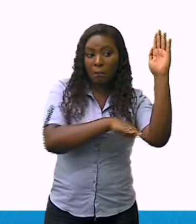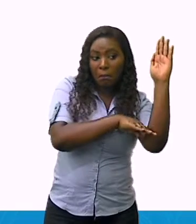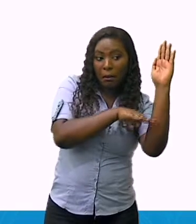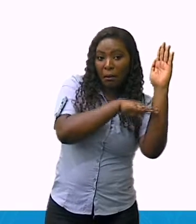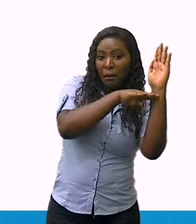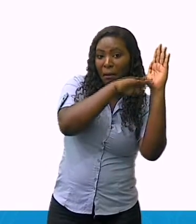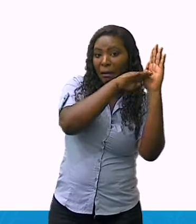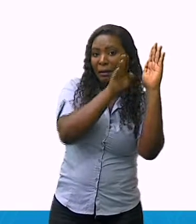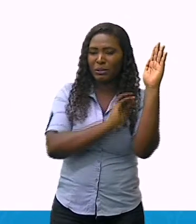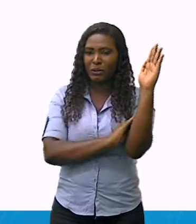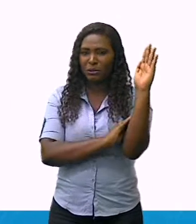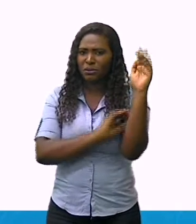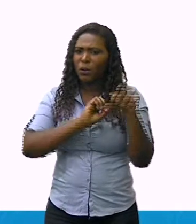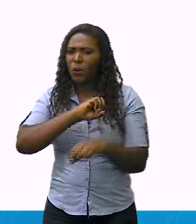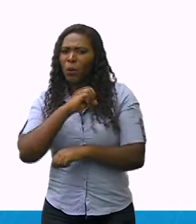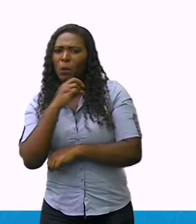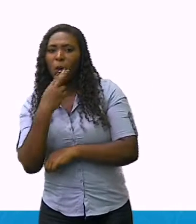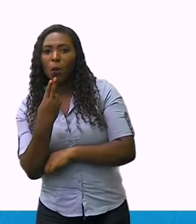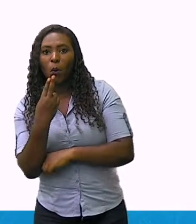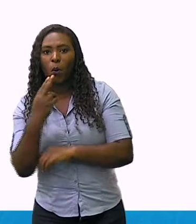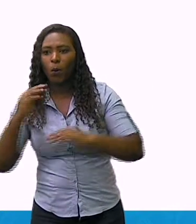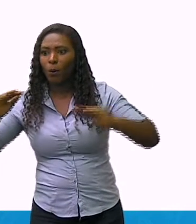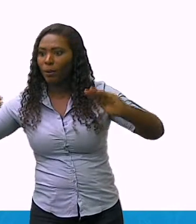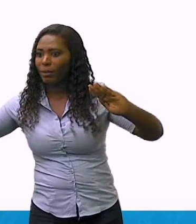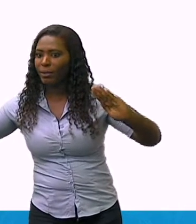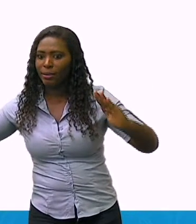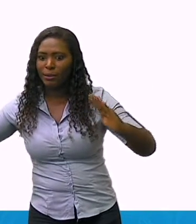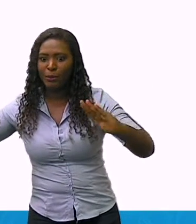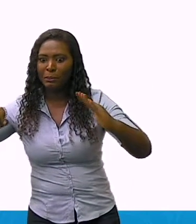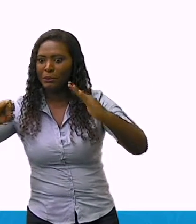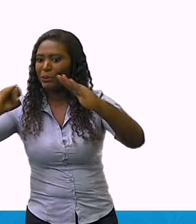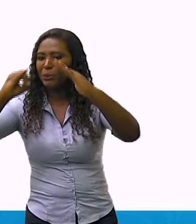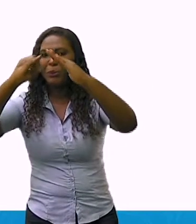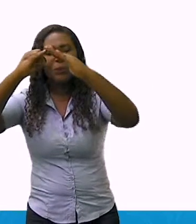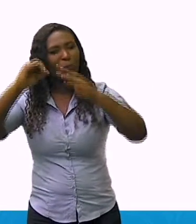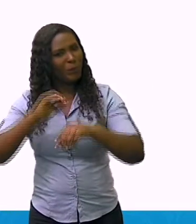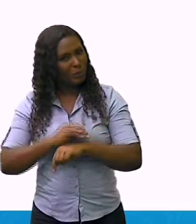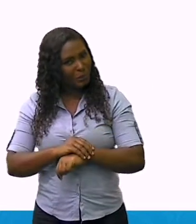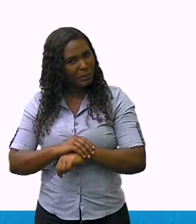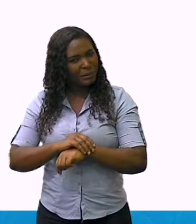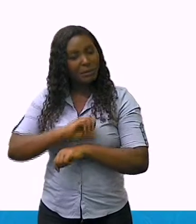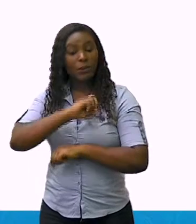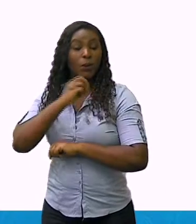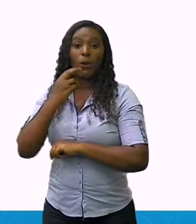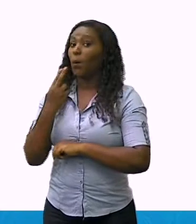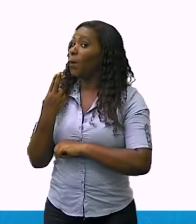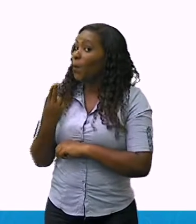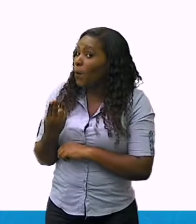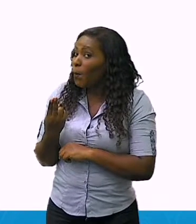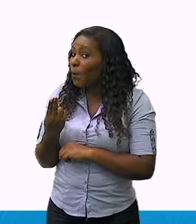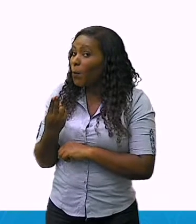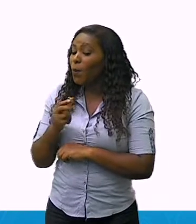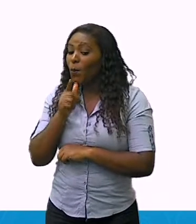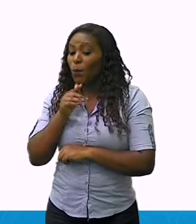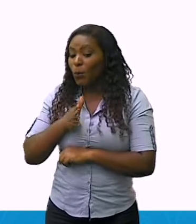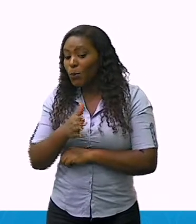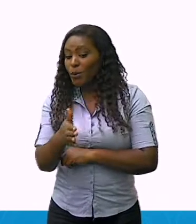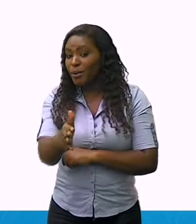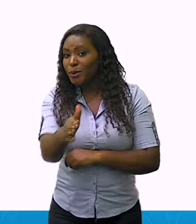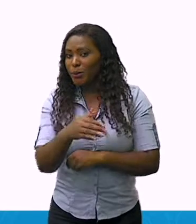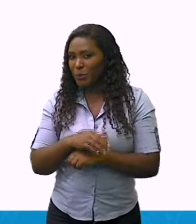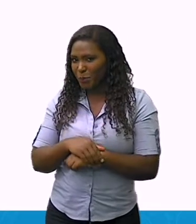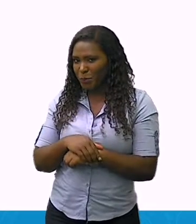ou mesmo do conjunto montanhoso do Pico da Ibituruna? Ou seria ainda o Rio Doce?